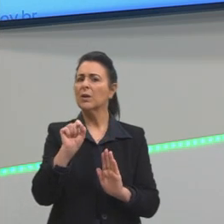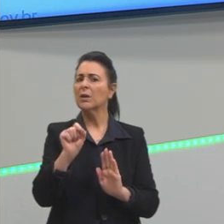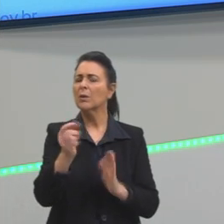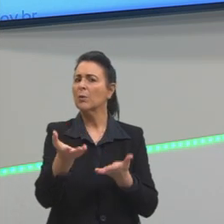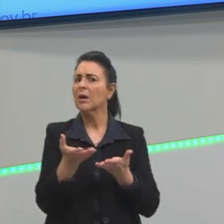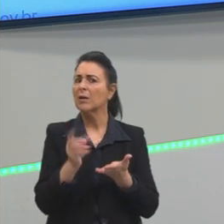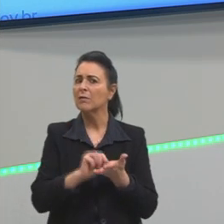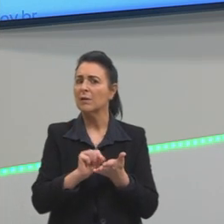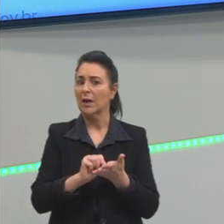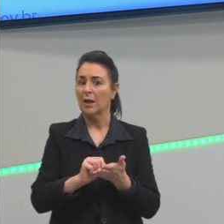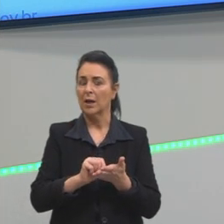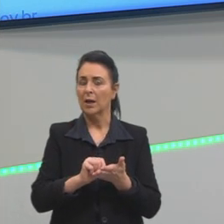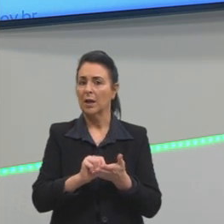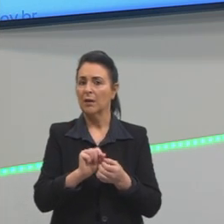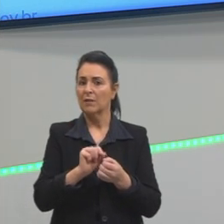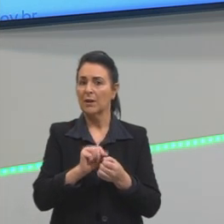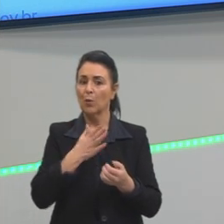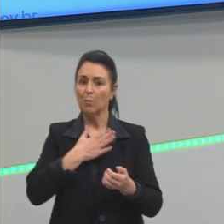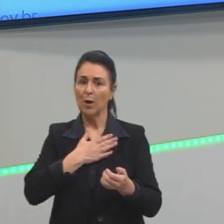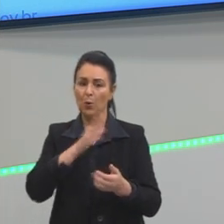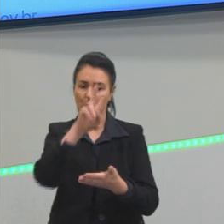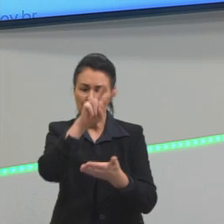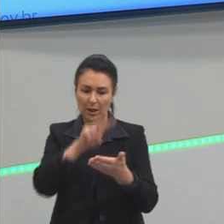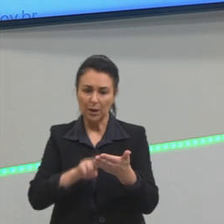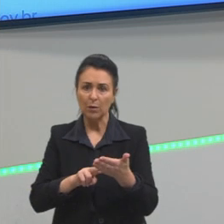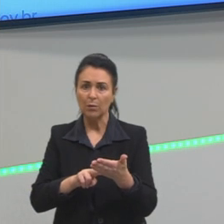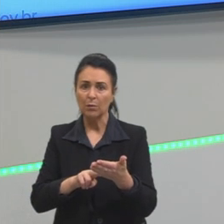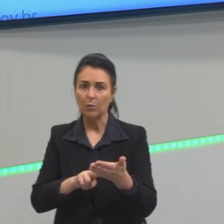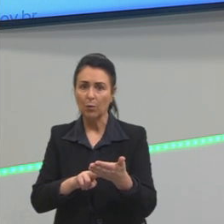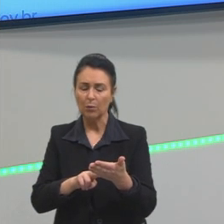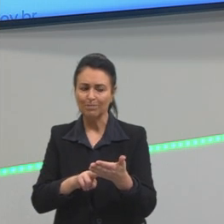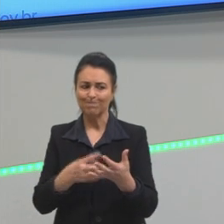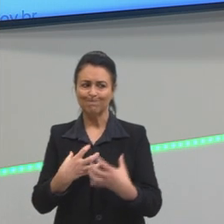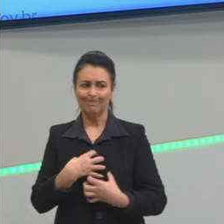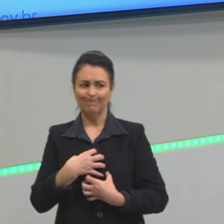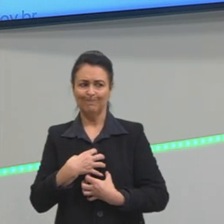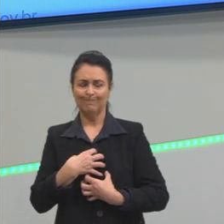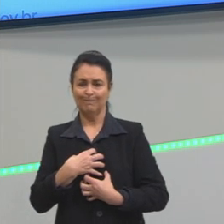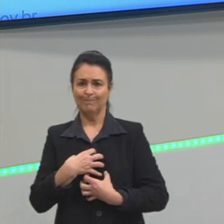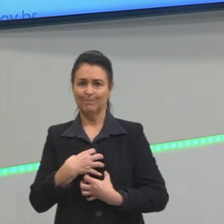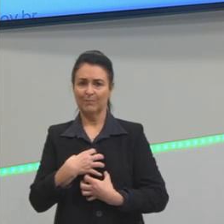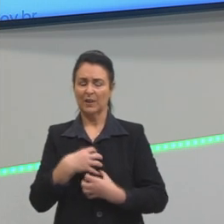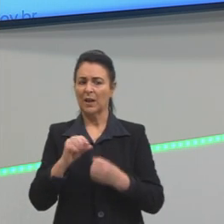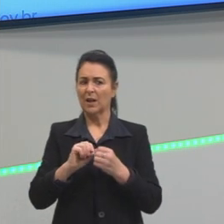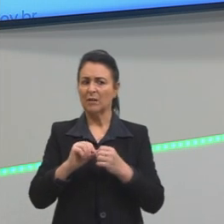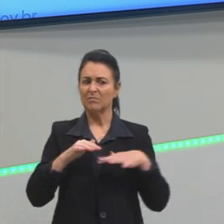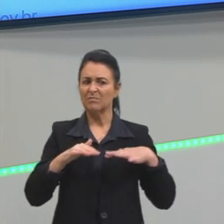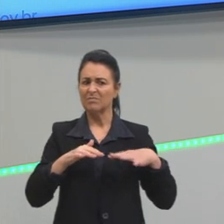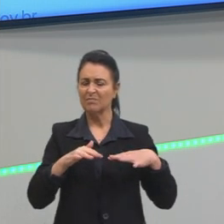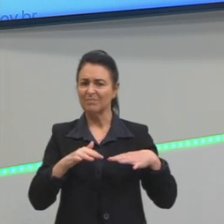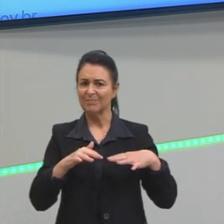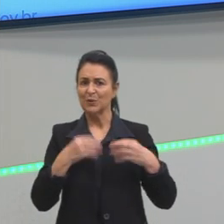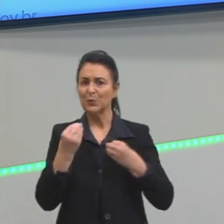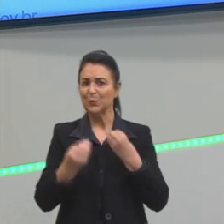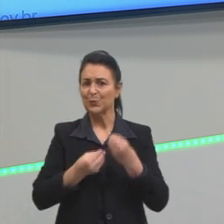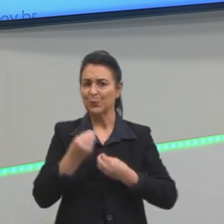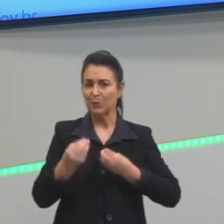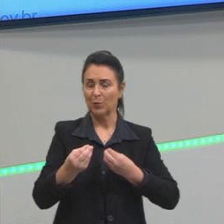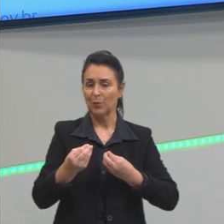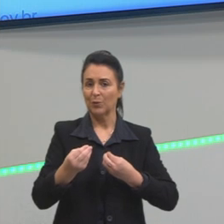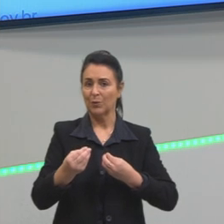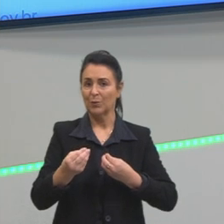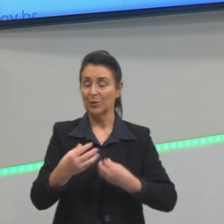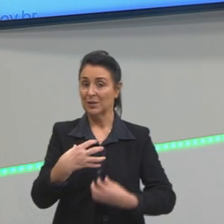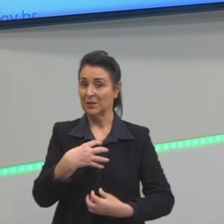leitor sinta ou como eu quero que o meu leitor reaja então, quando a gente fala sobre sentido